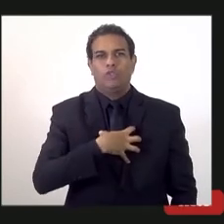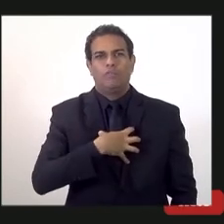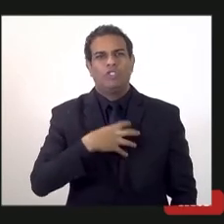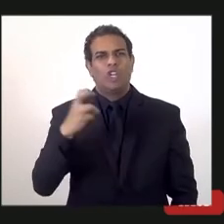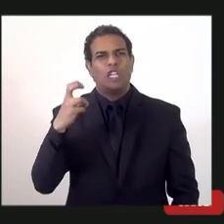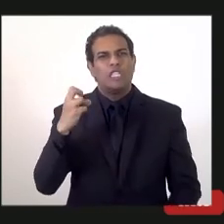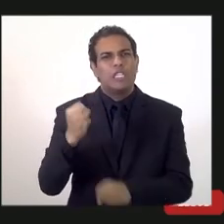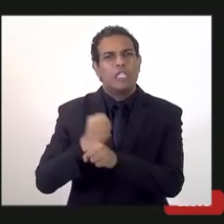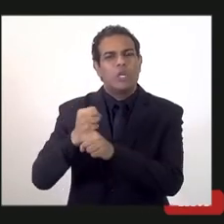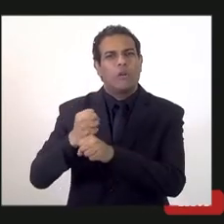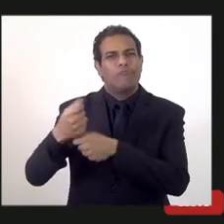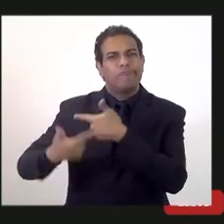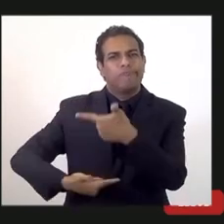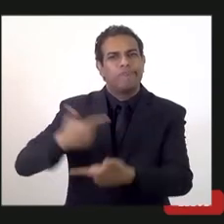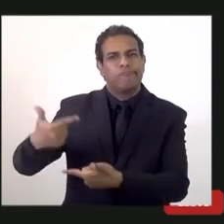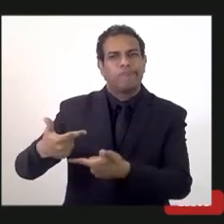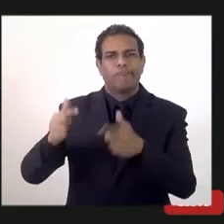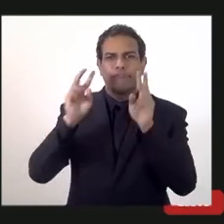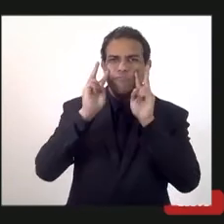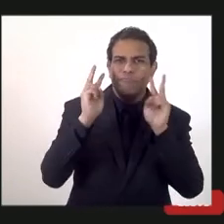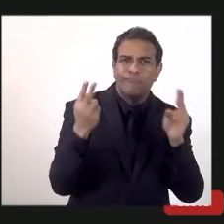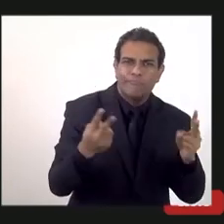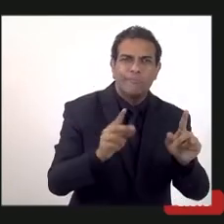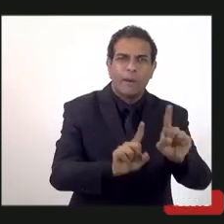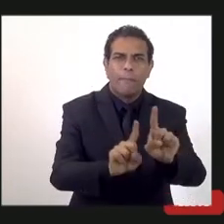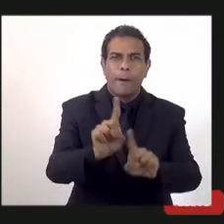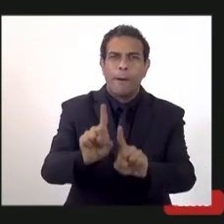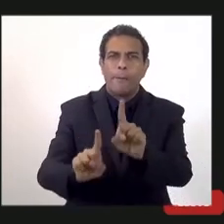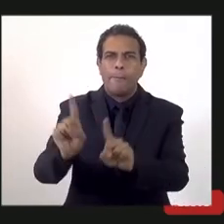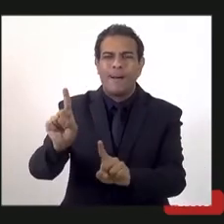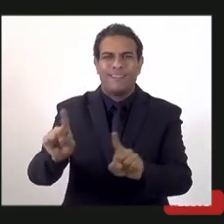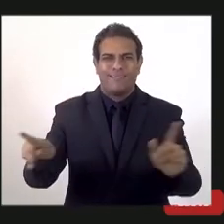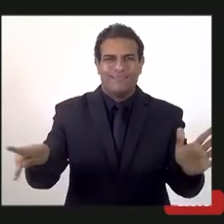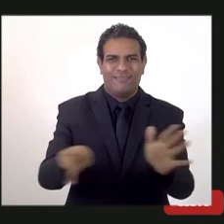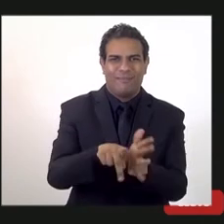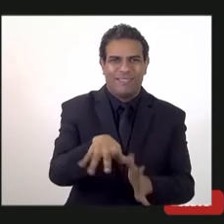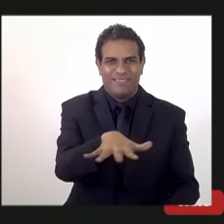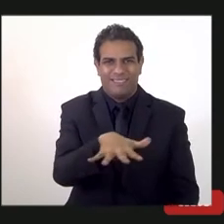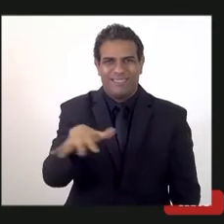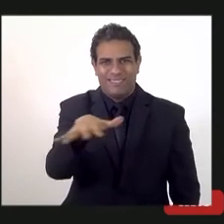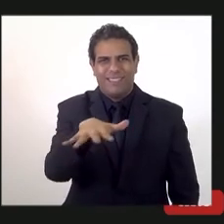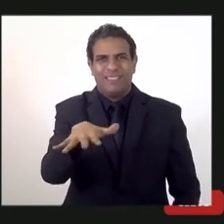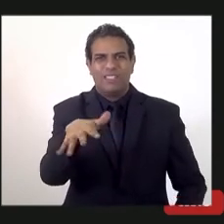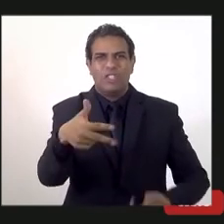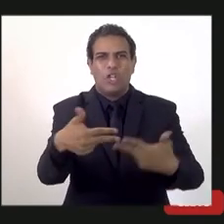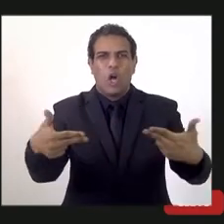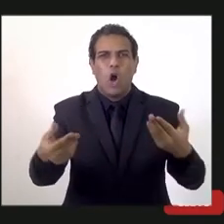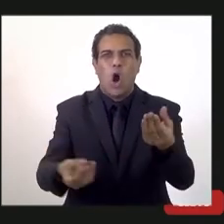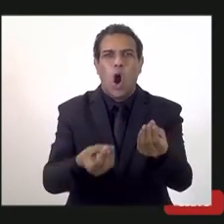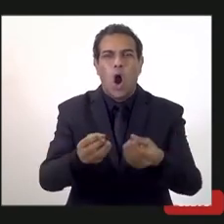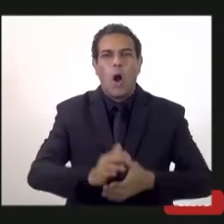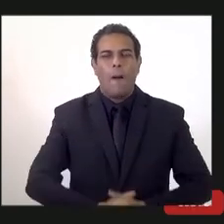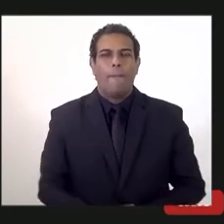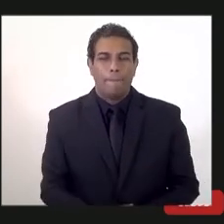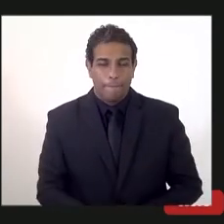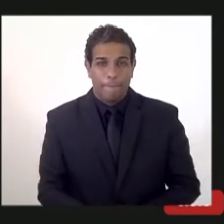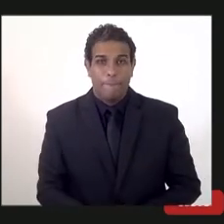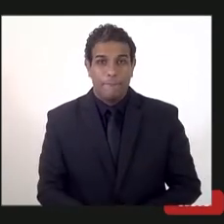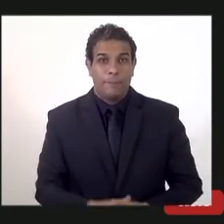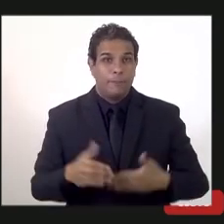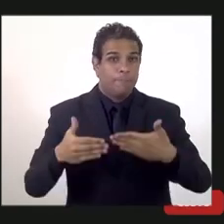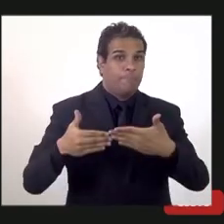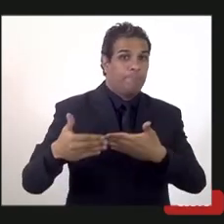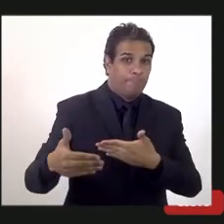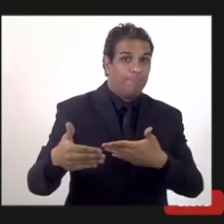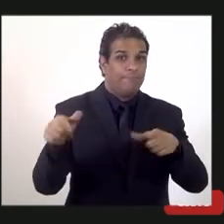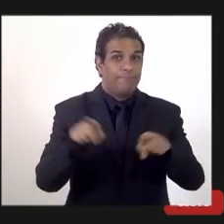cinco anos, só pegando o indicador que o IFEC no Rio de Janeiro tem, que lá eu estou à frente, um